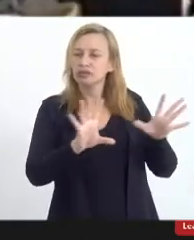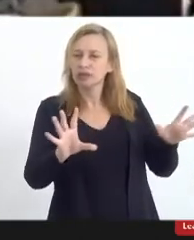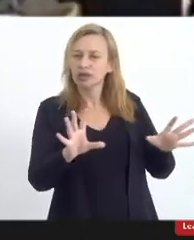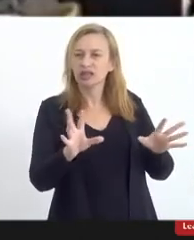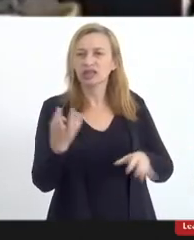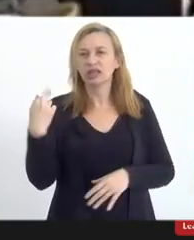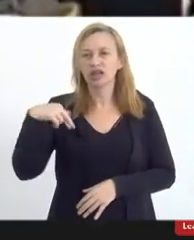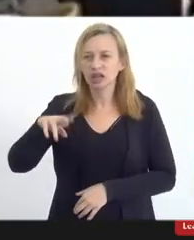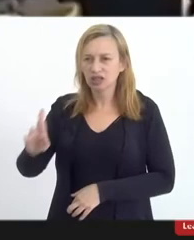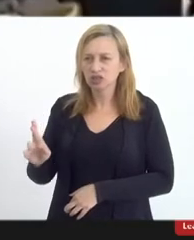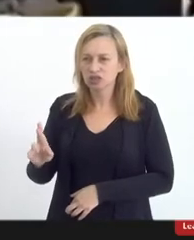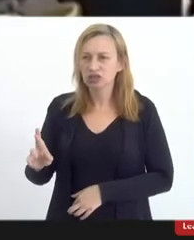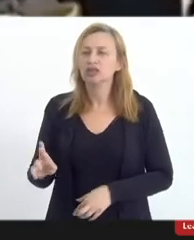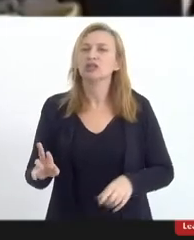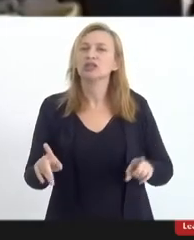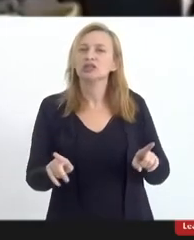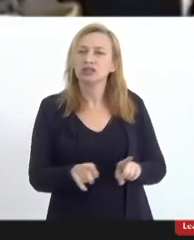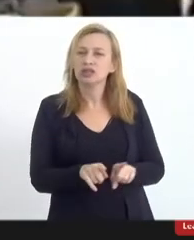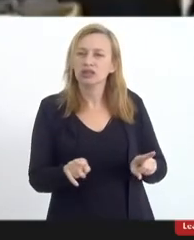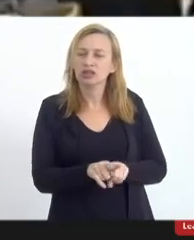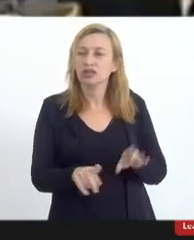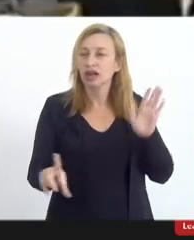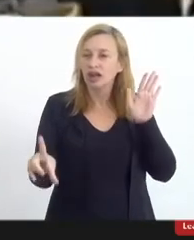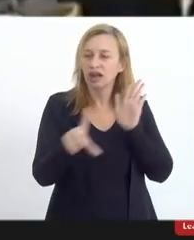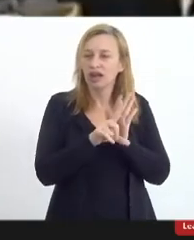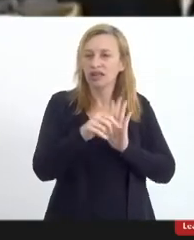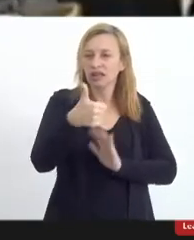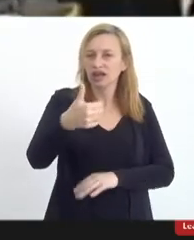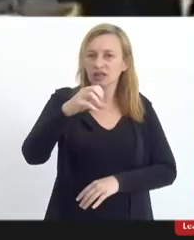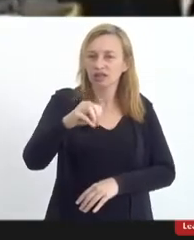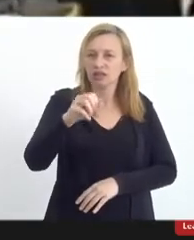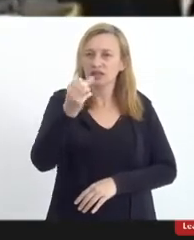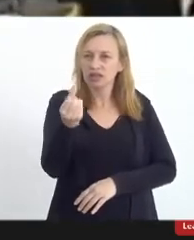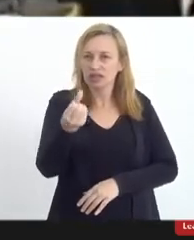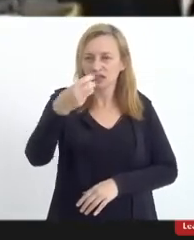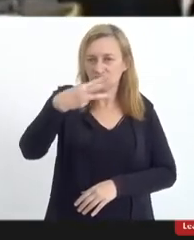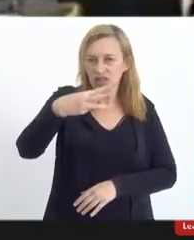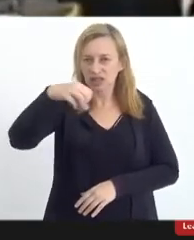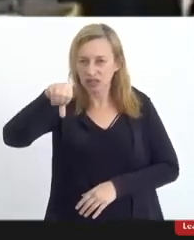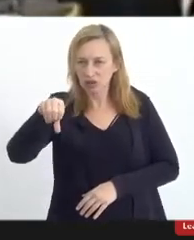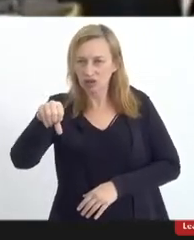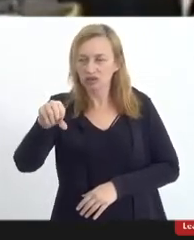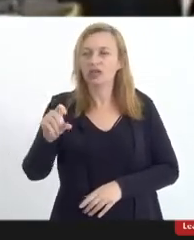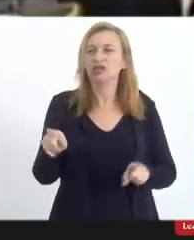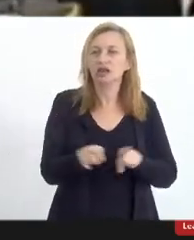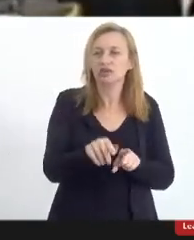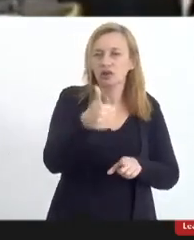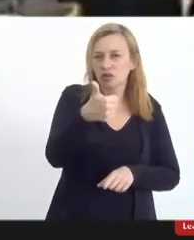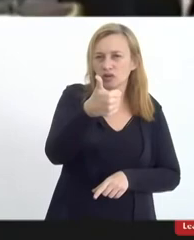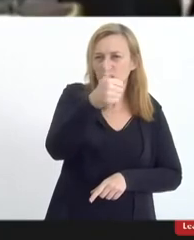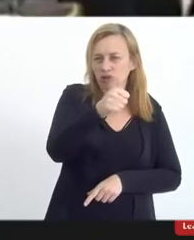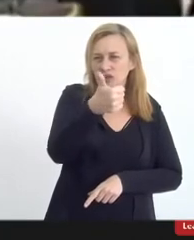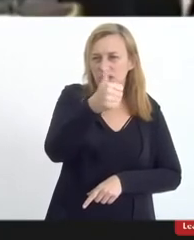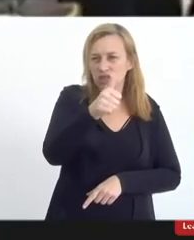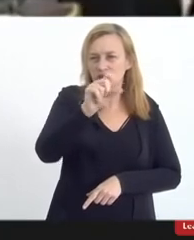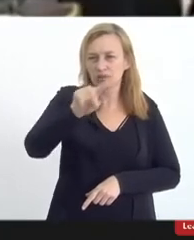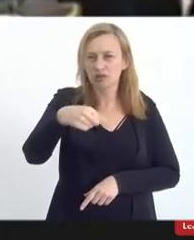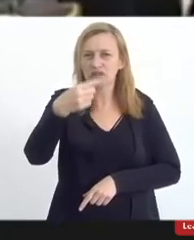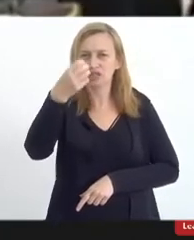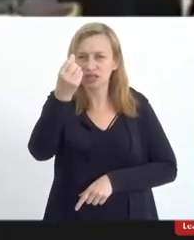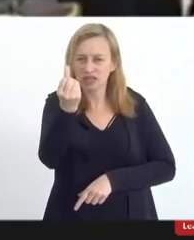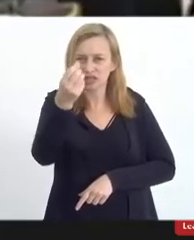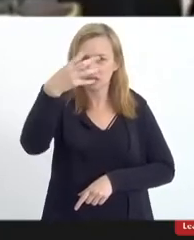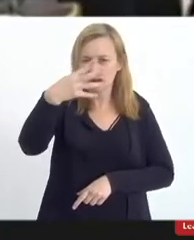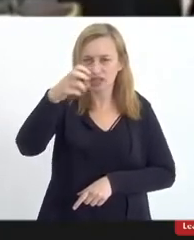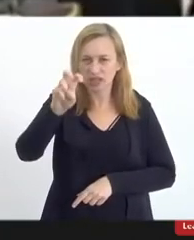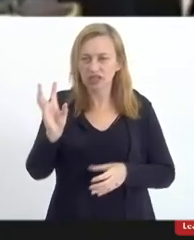religiosa e da lei 10.639 e 11.645 inseridas